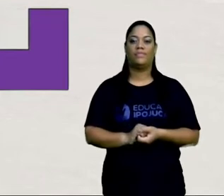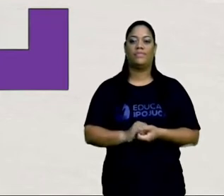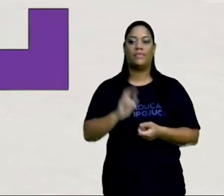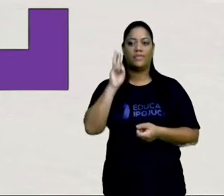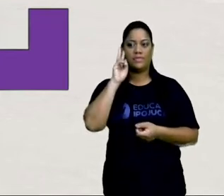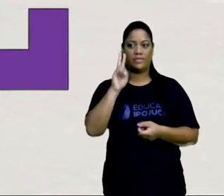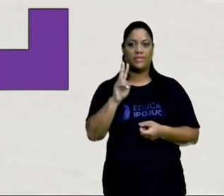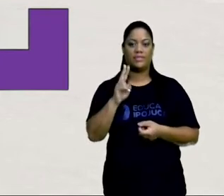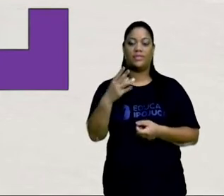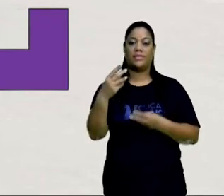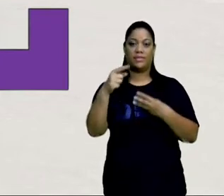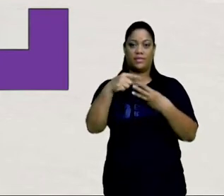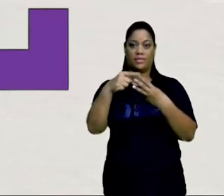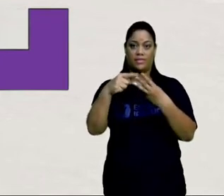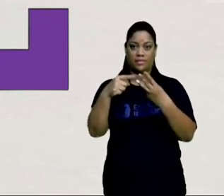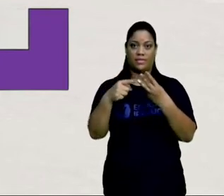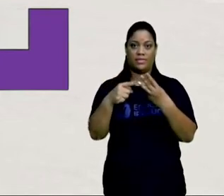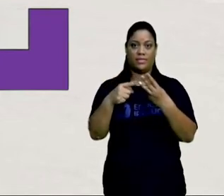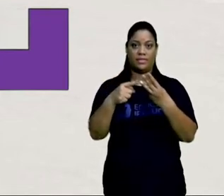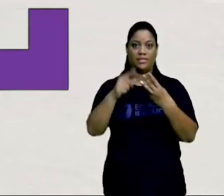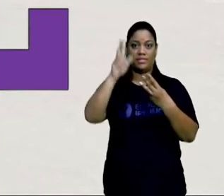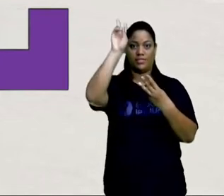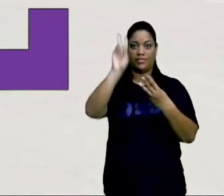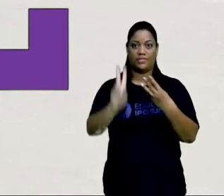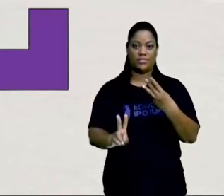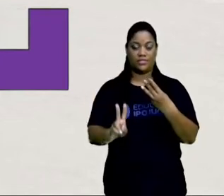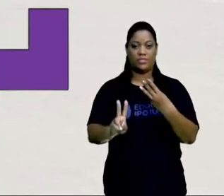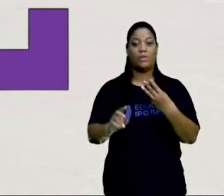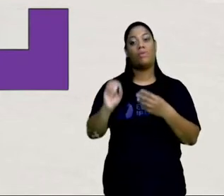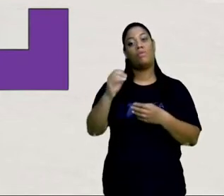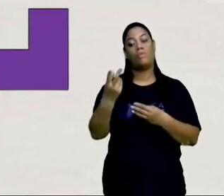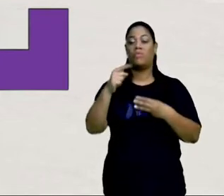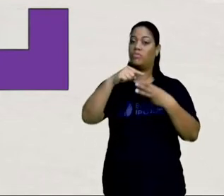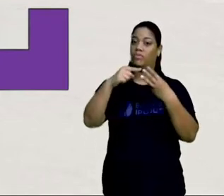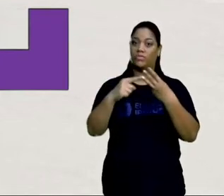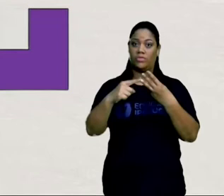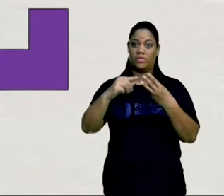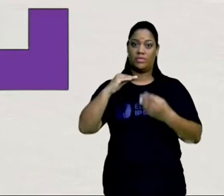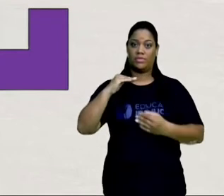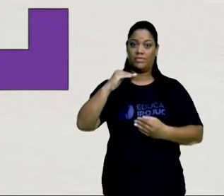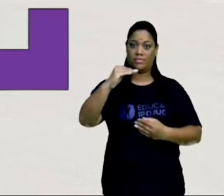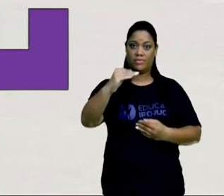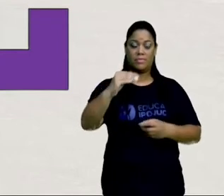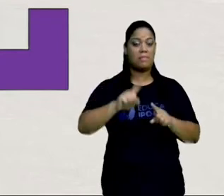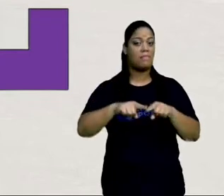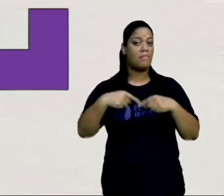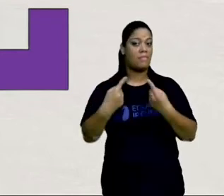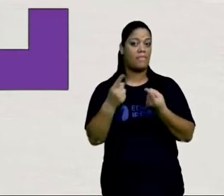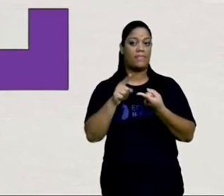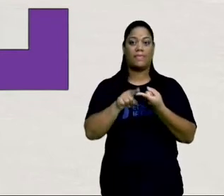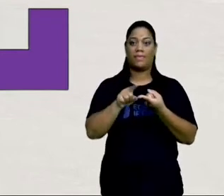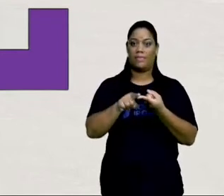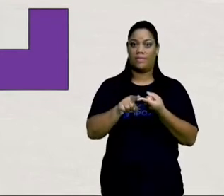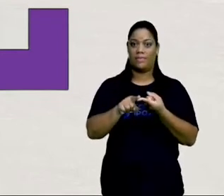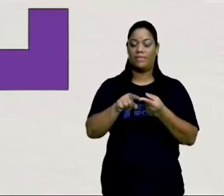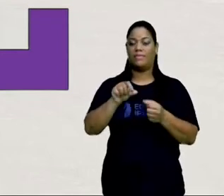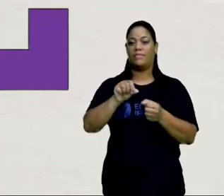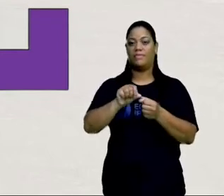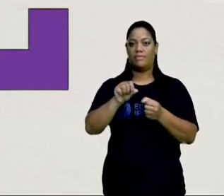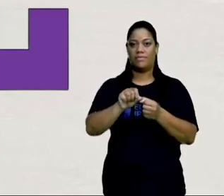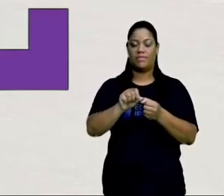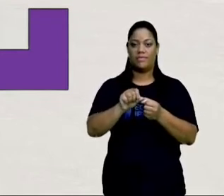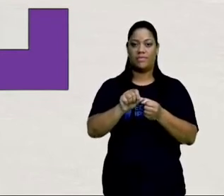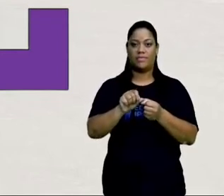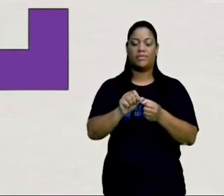pensar que são os três na vertical, os três na horizontal, tá certo? Mas também ele pode fazer como um